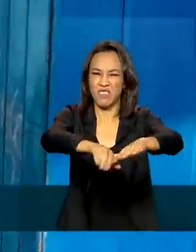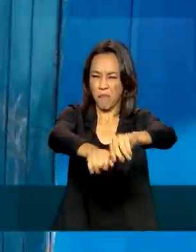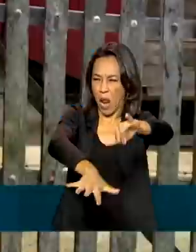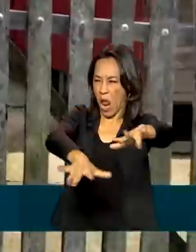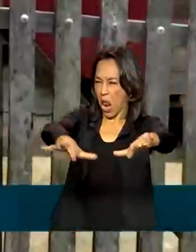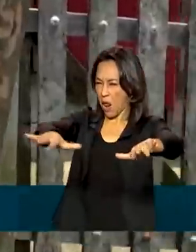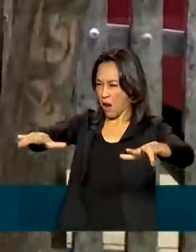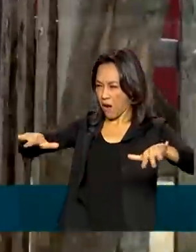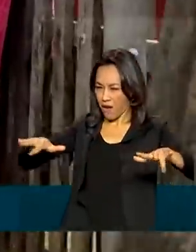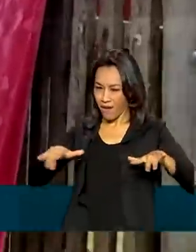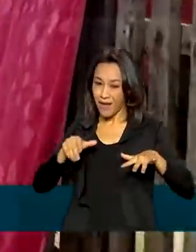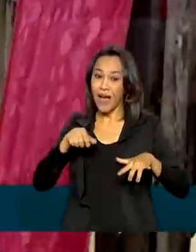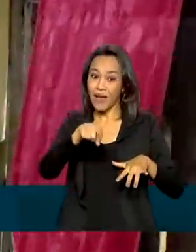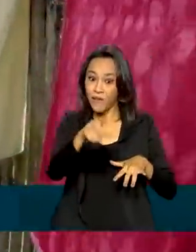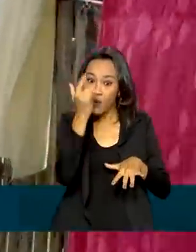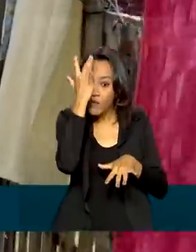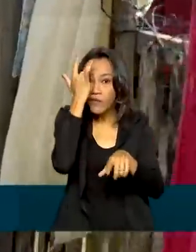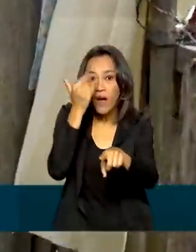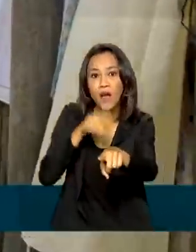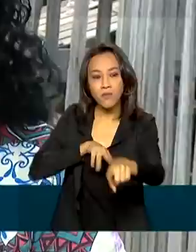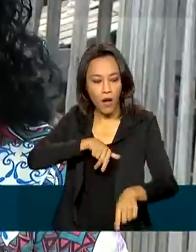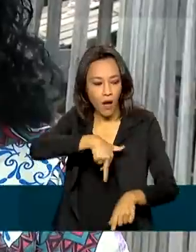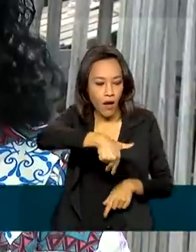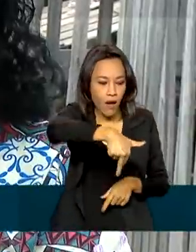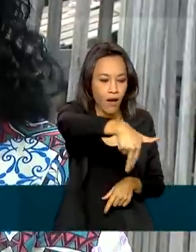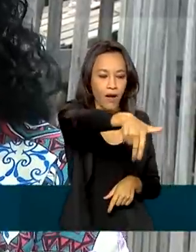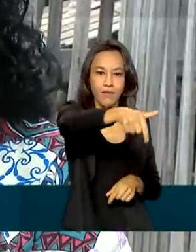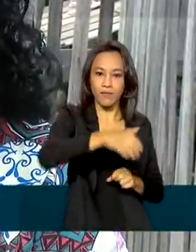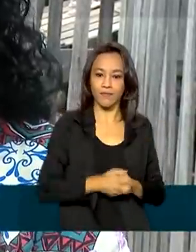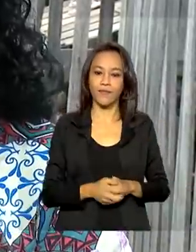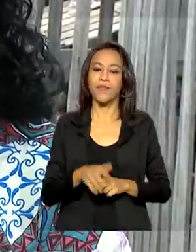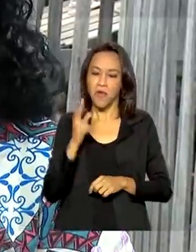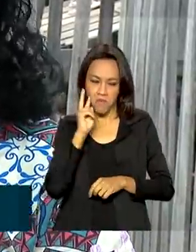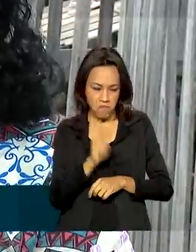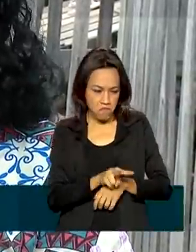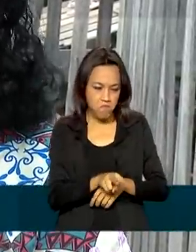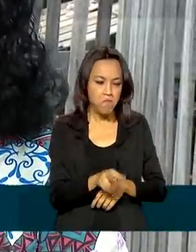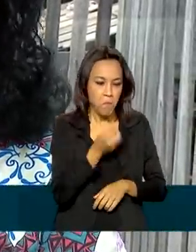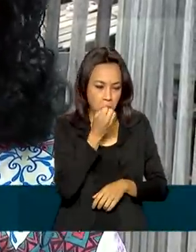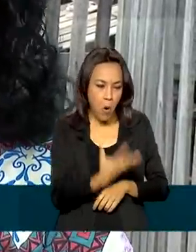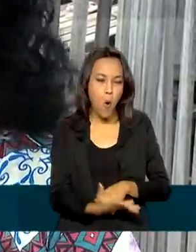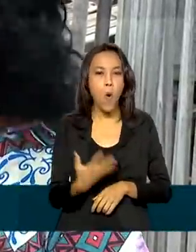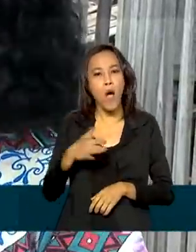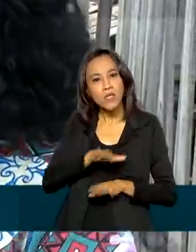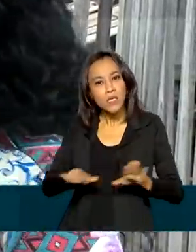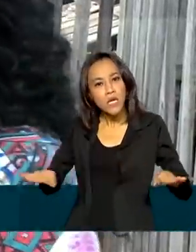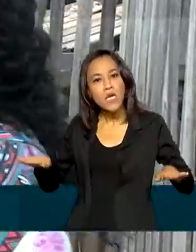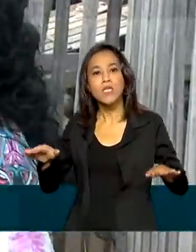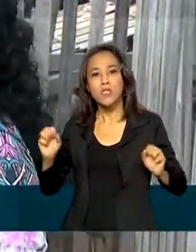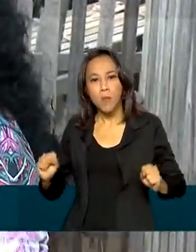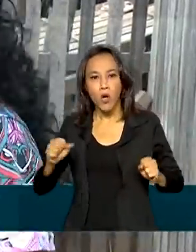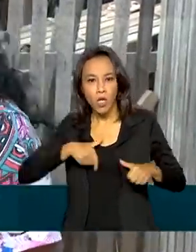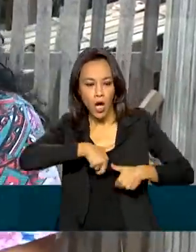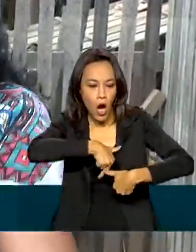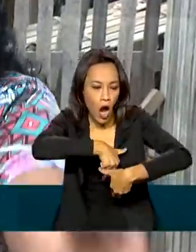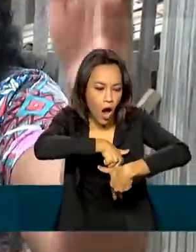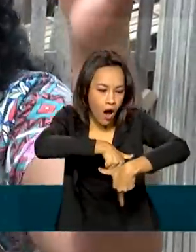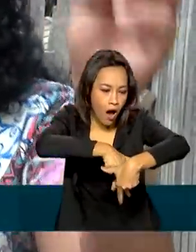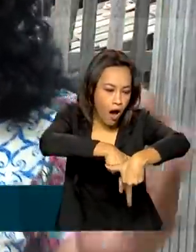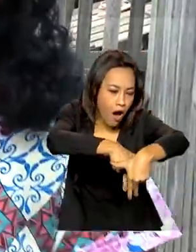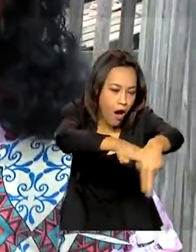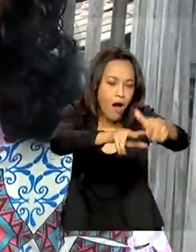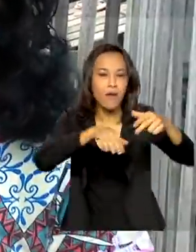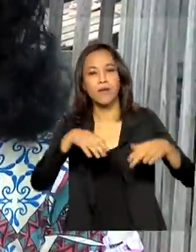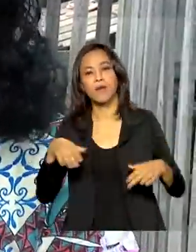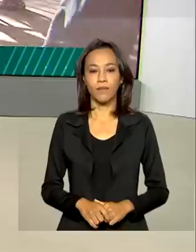rios e a calçada facilitou a vida de todos. Ficou muito bom, olha, que as crianças podem sair para cá, podem